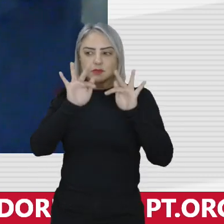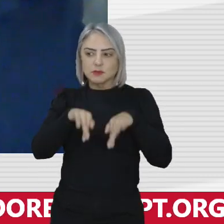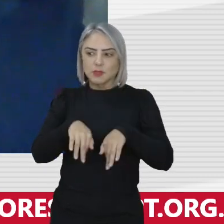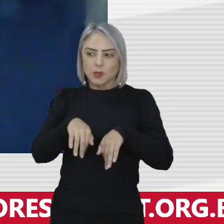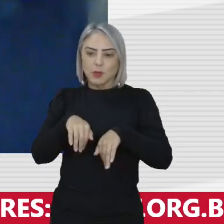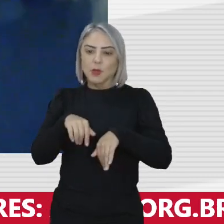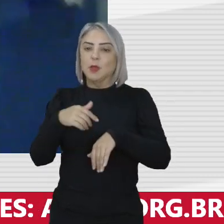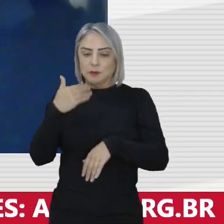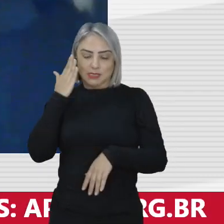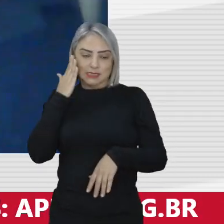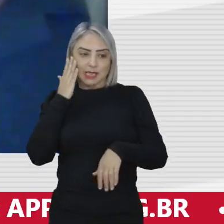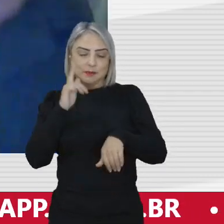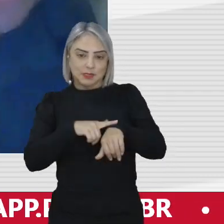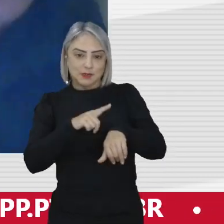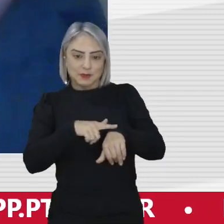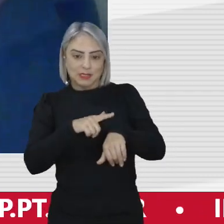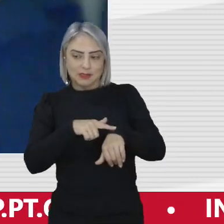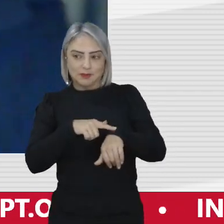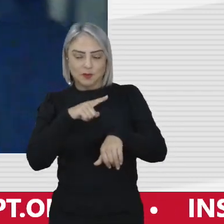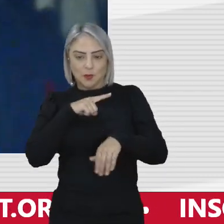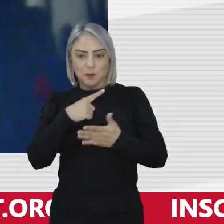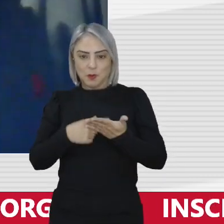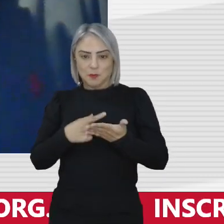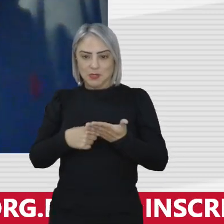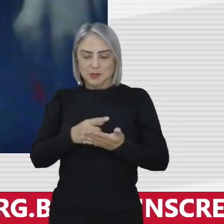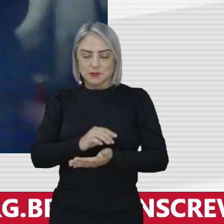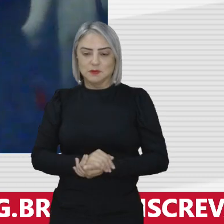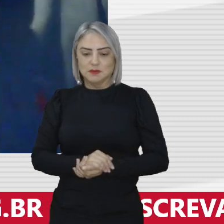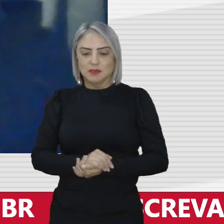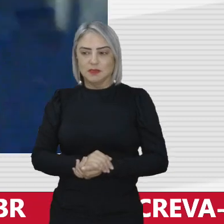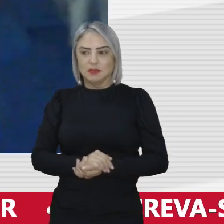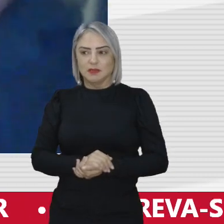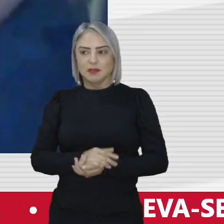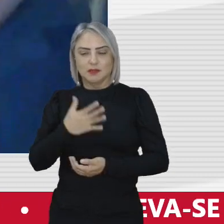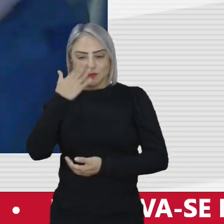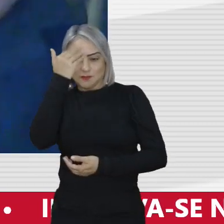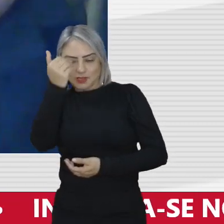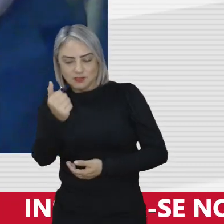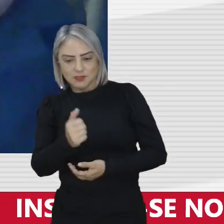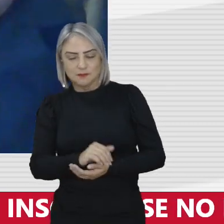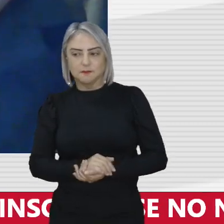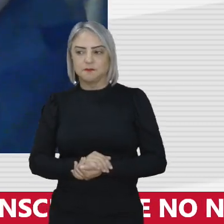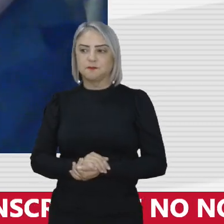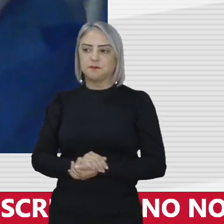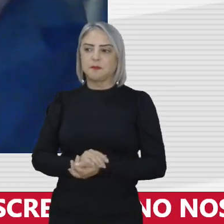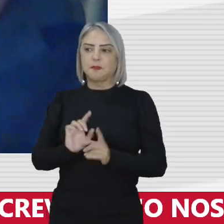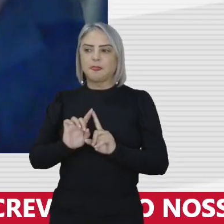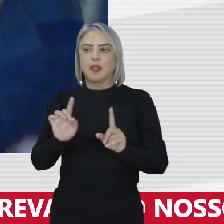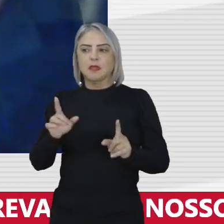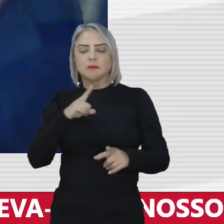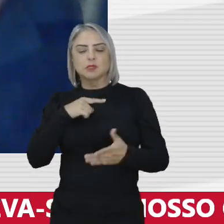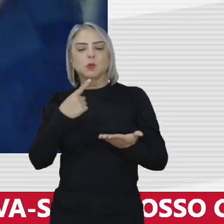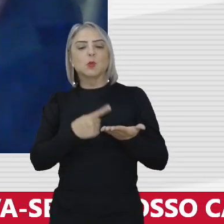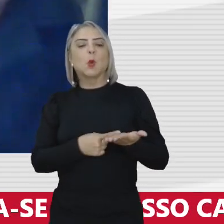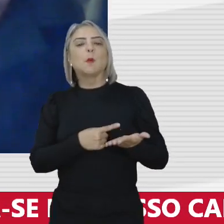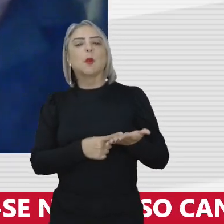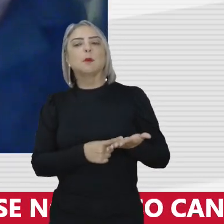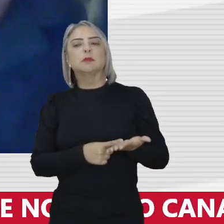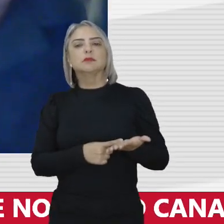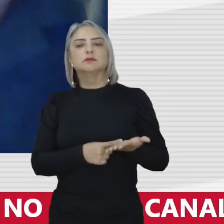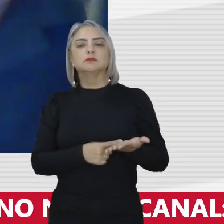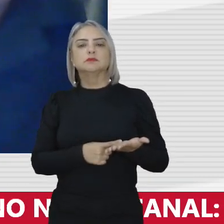vocês porque você sabe que eu eu eu fui pego viajando mas eu tenho compromisso